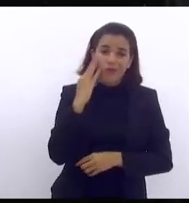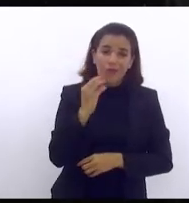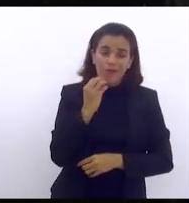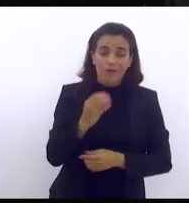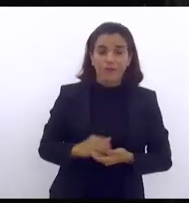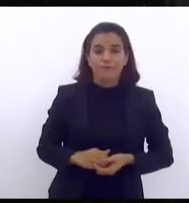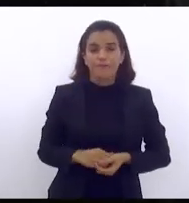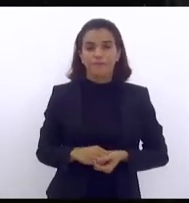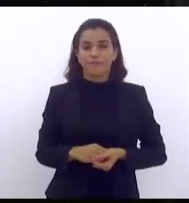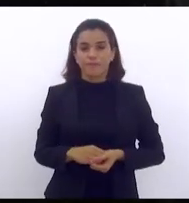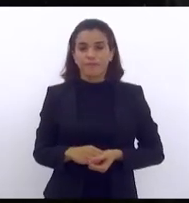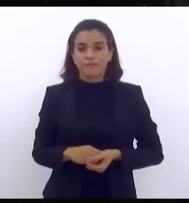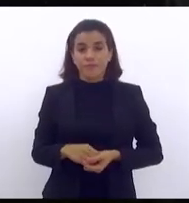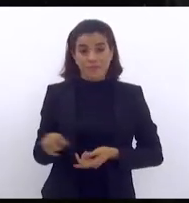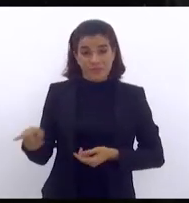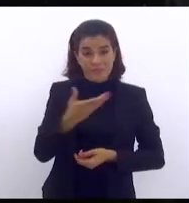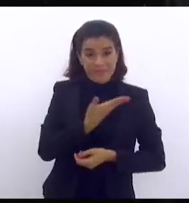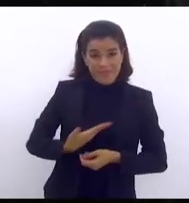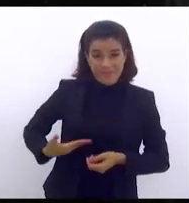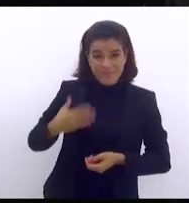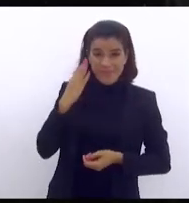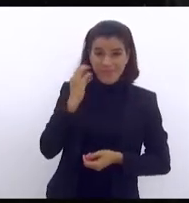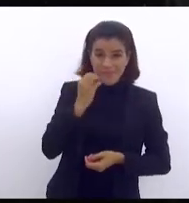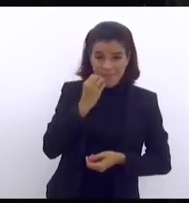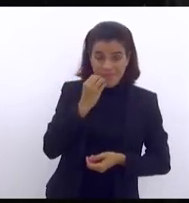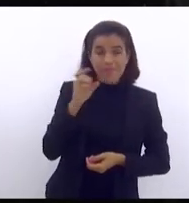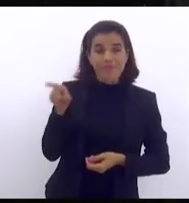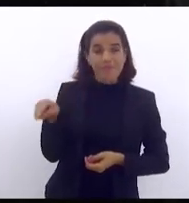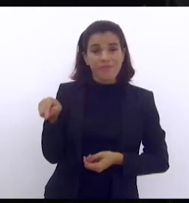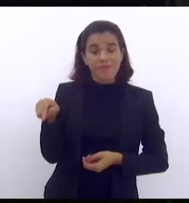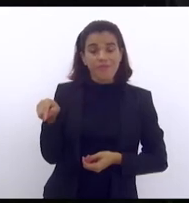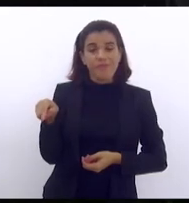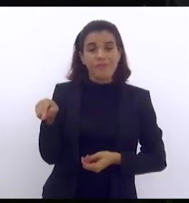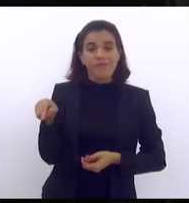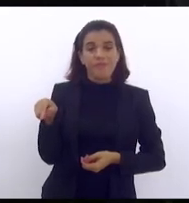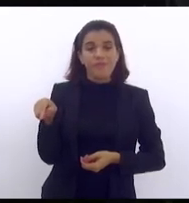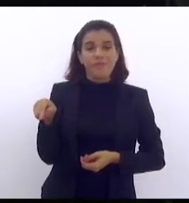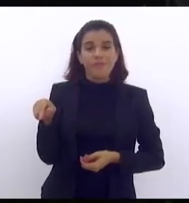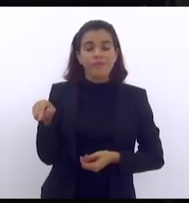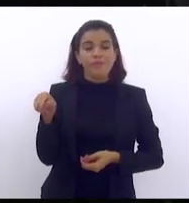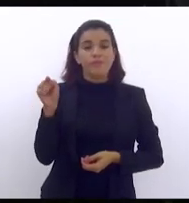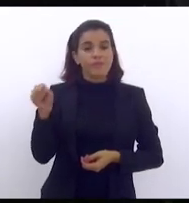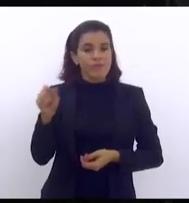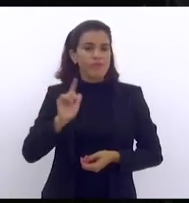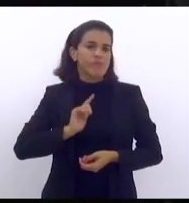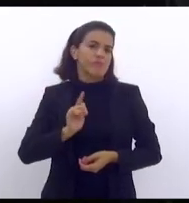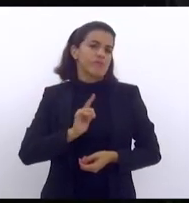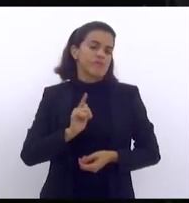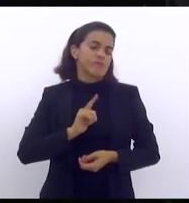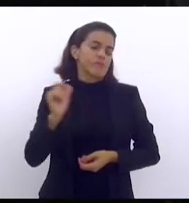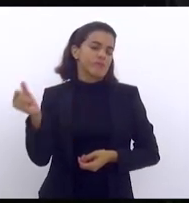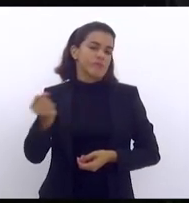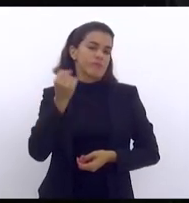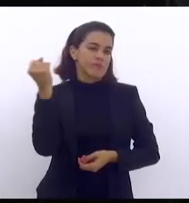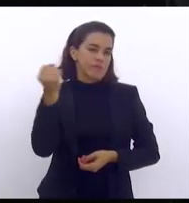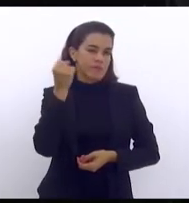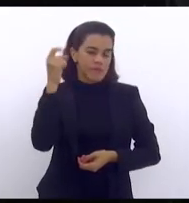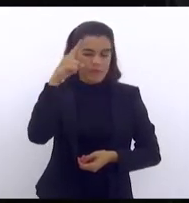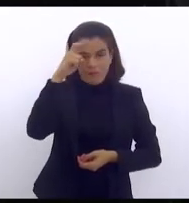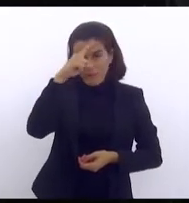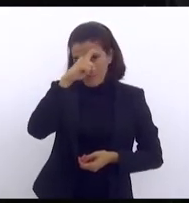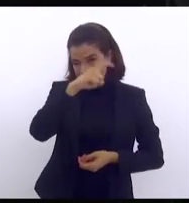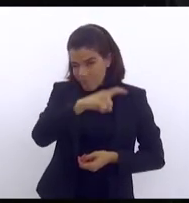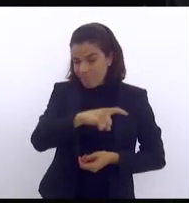o governador Cláudio Castro ele já tem uma grave dificuldade